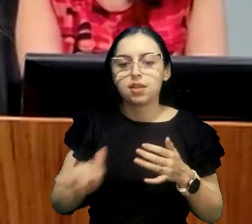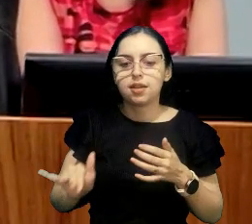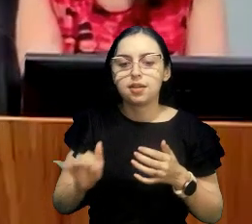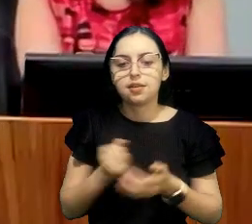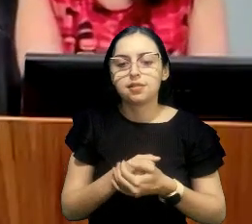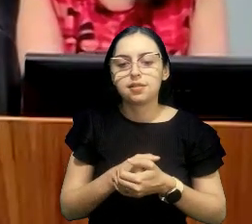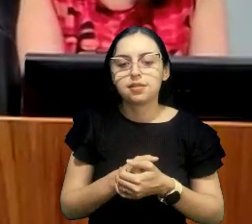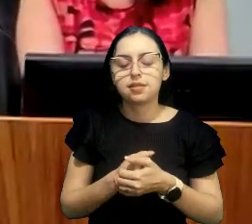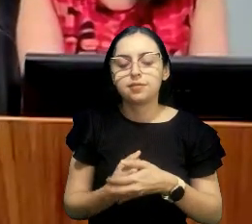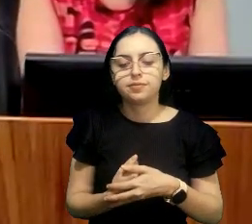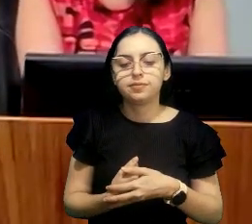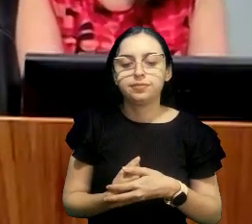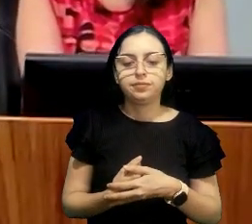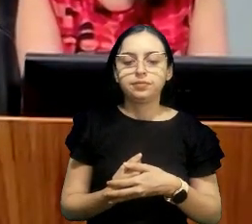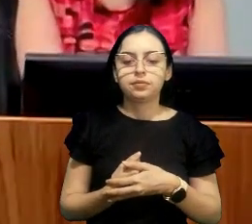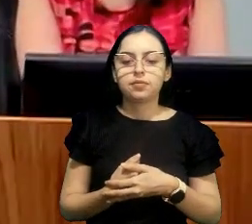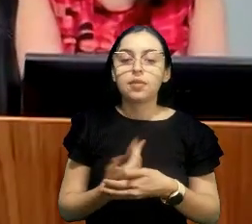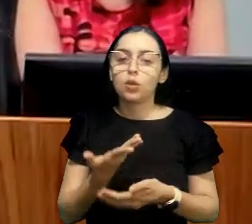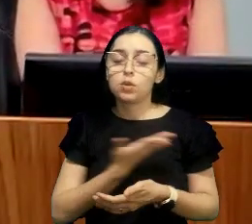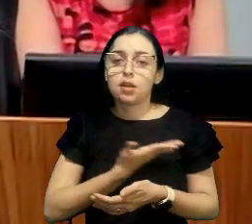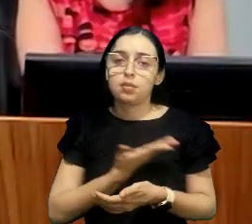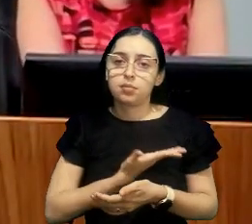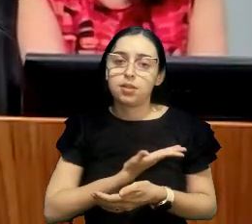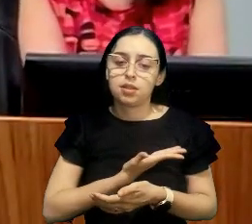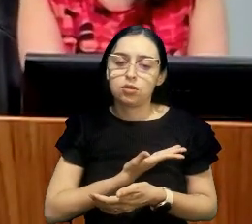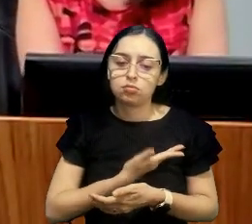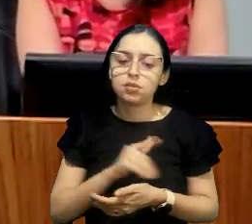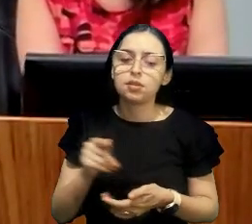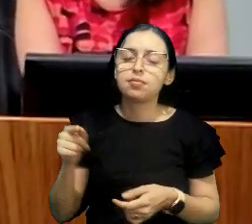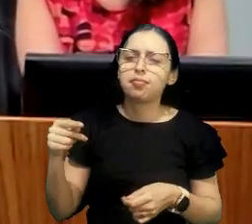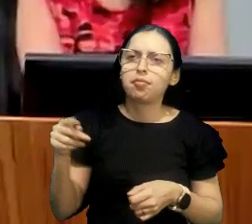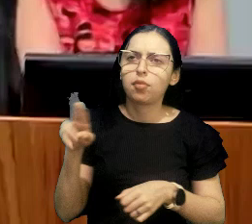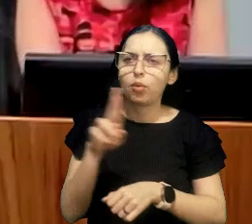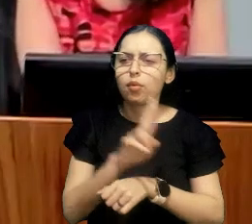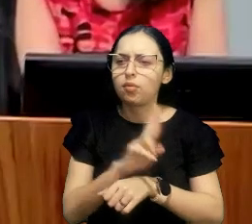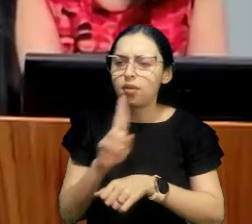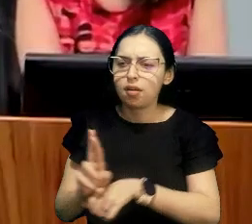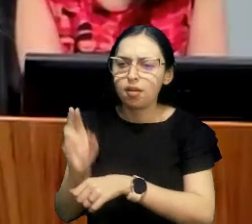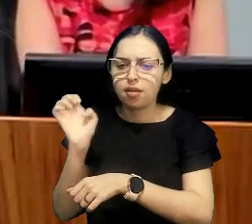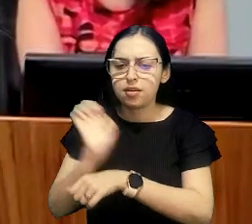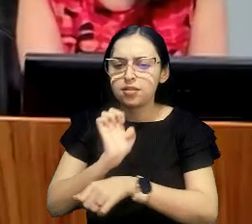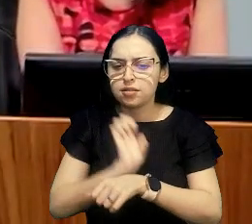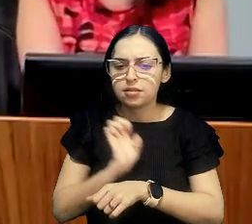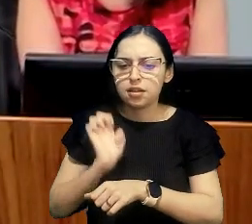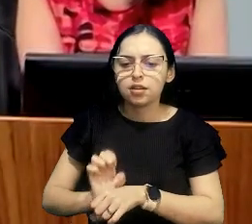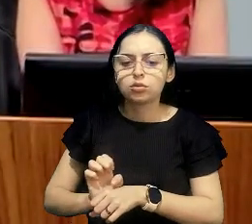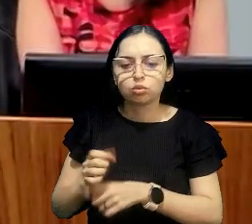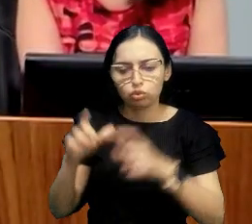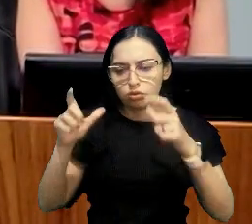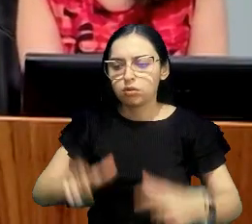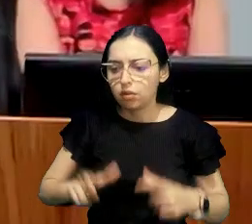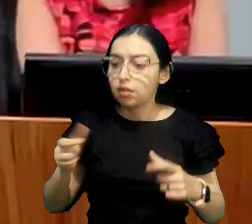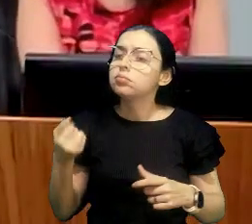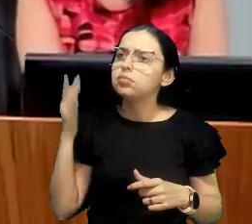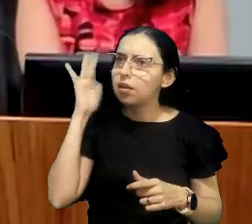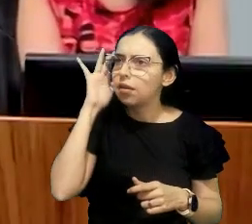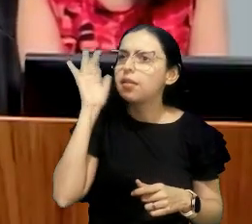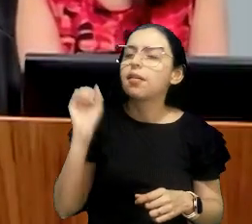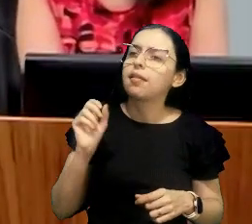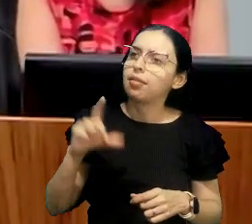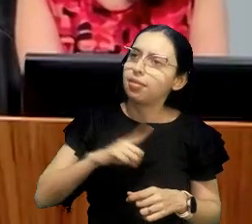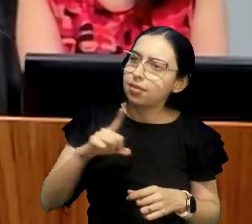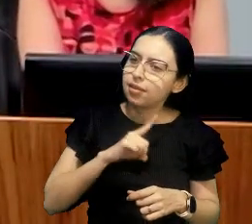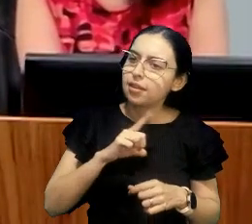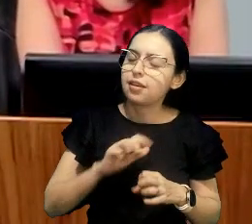mediação e os colegas, inclusive de outras regiões, doutora Raikler e de outras instituições, dizem, ai tem aquela plataforma da